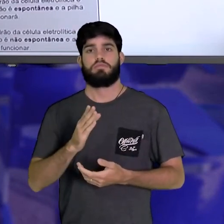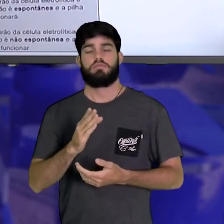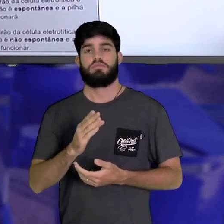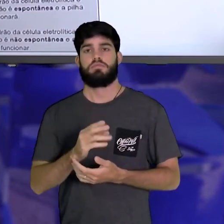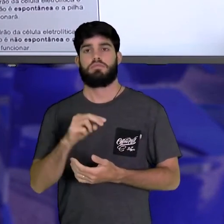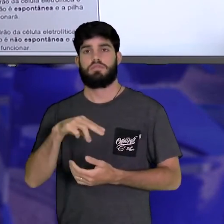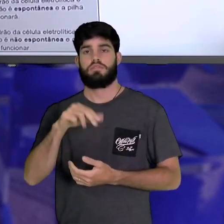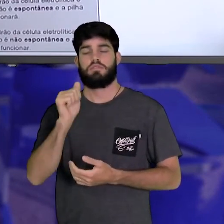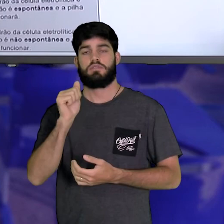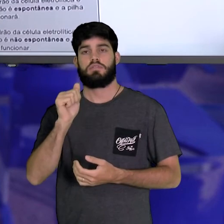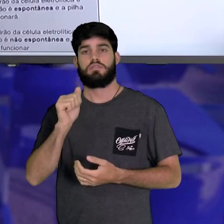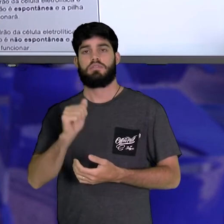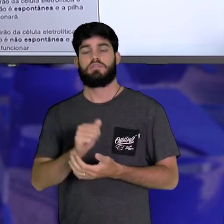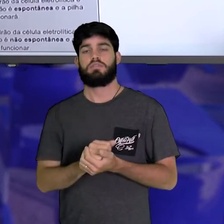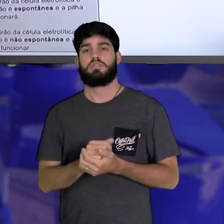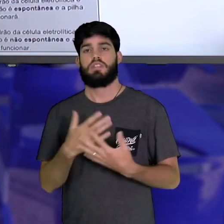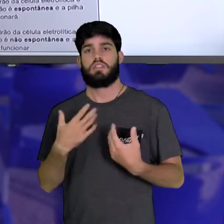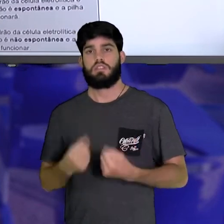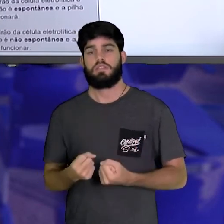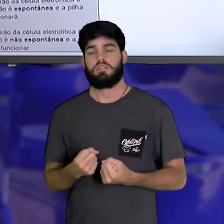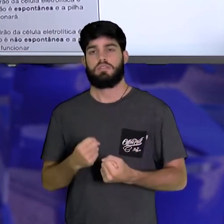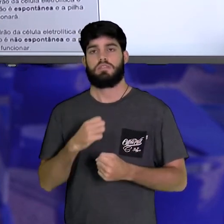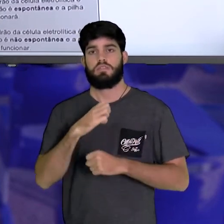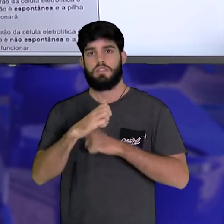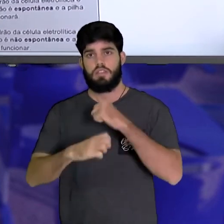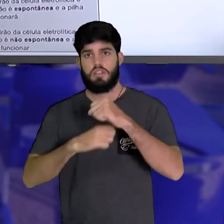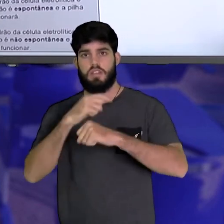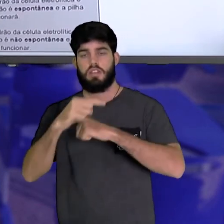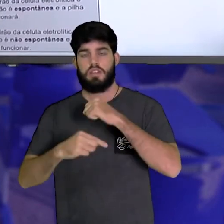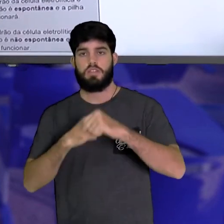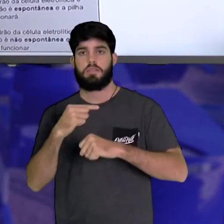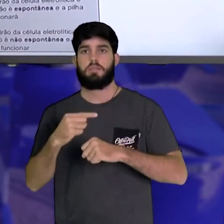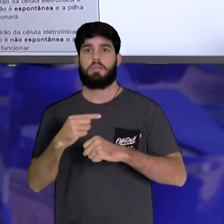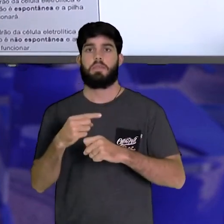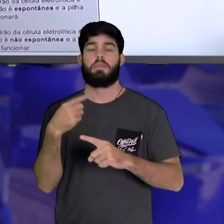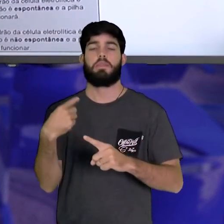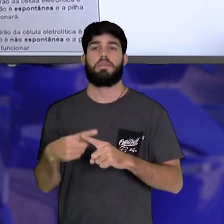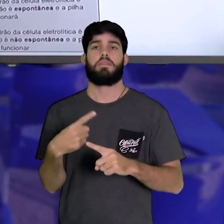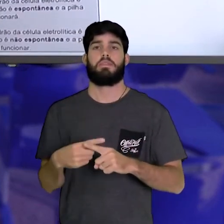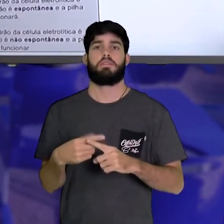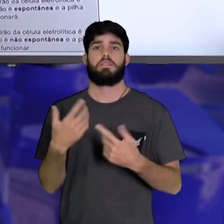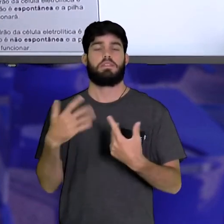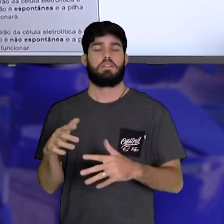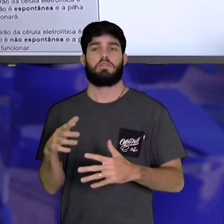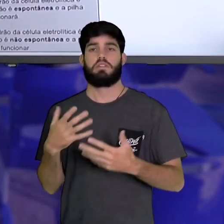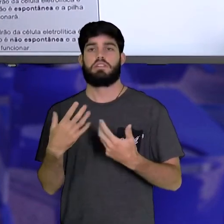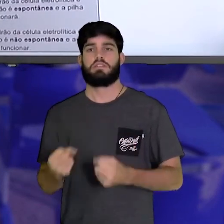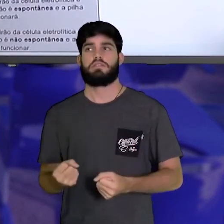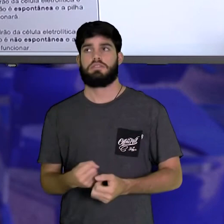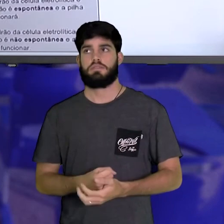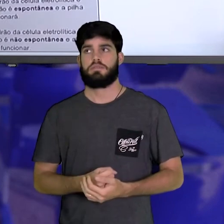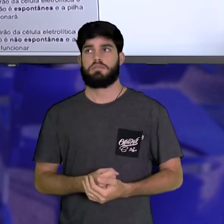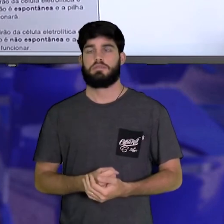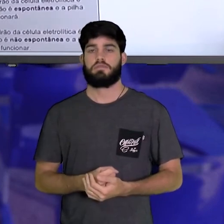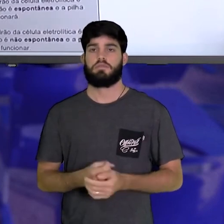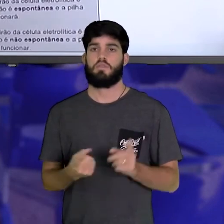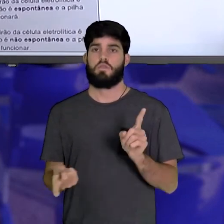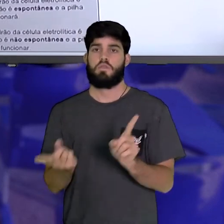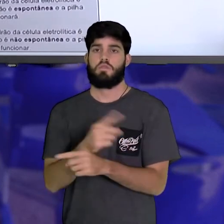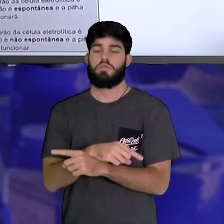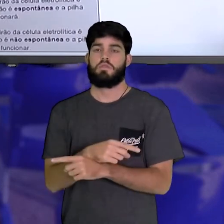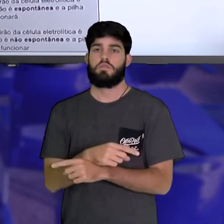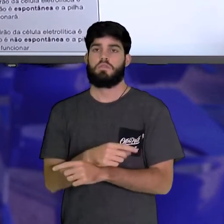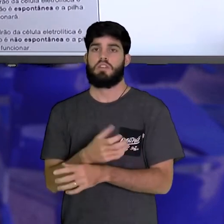recebendo o elétron para dar sódio com uma voltagem negativa, é porque ele não está querendo receber o elétron. Pelo contrário,